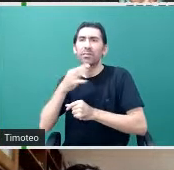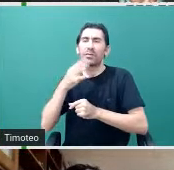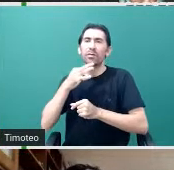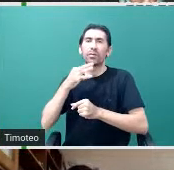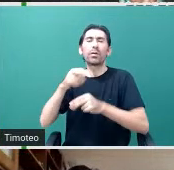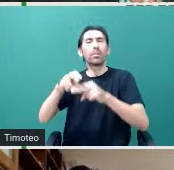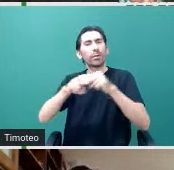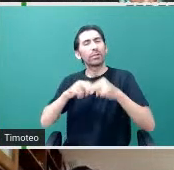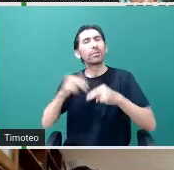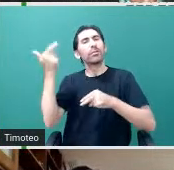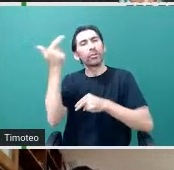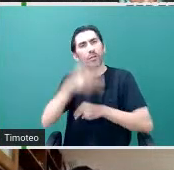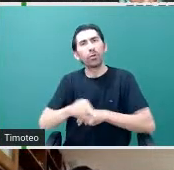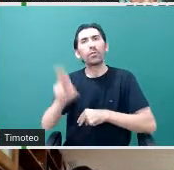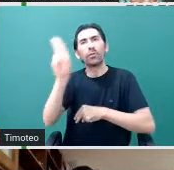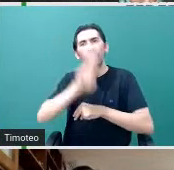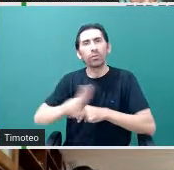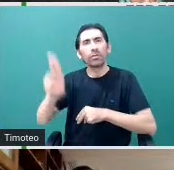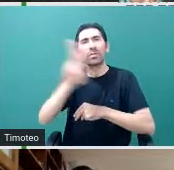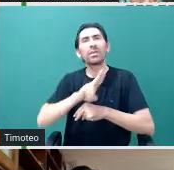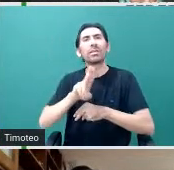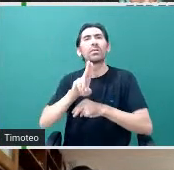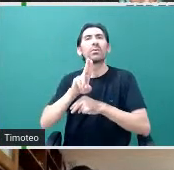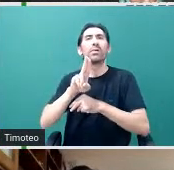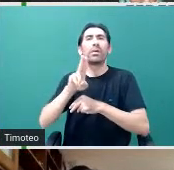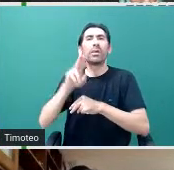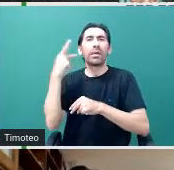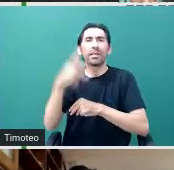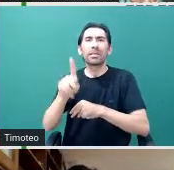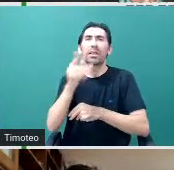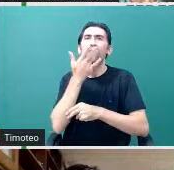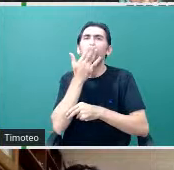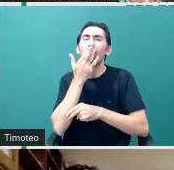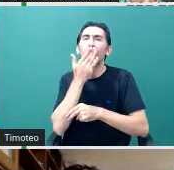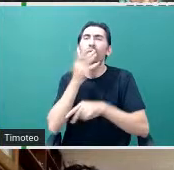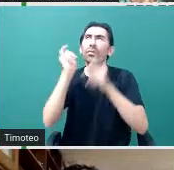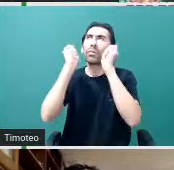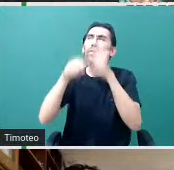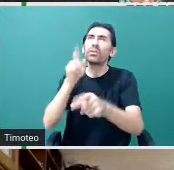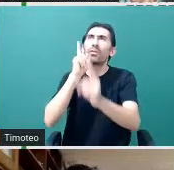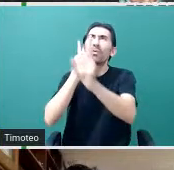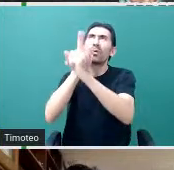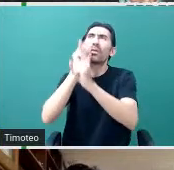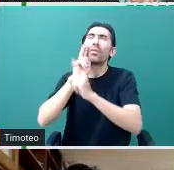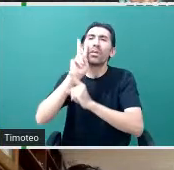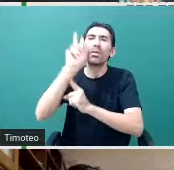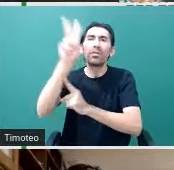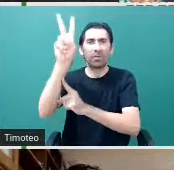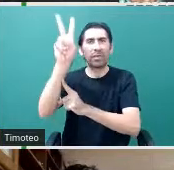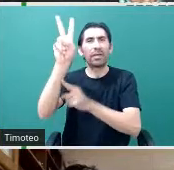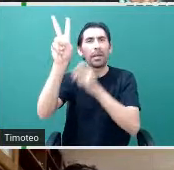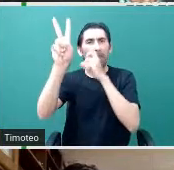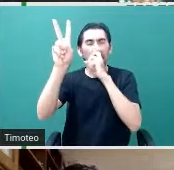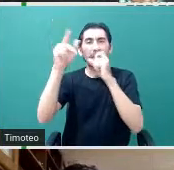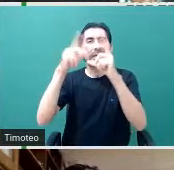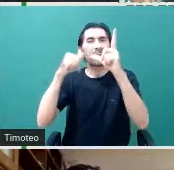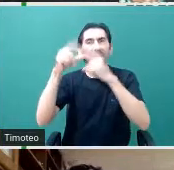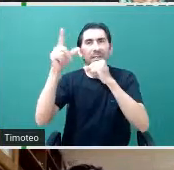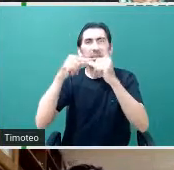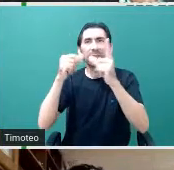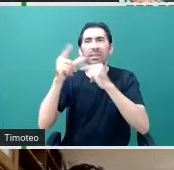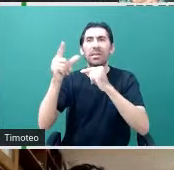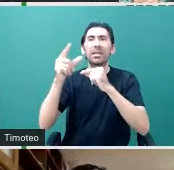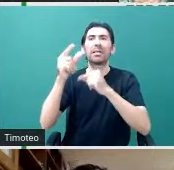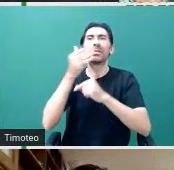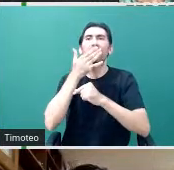milhares de espéculos do Sloan, eu consegui observar esses campos magnéticos muito fortes, muito mais